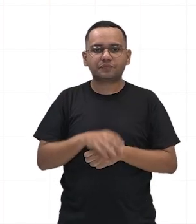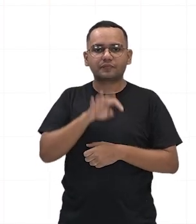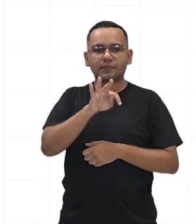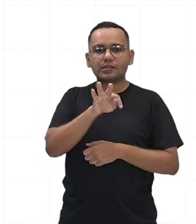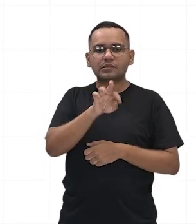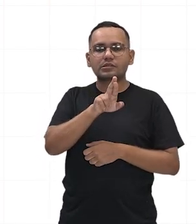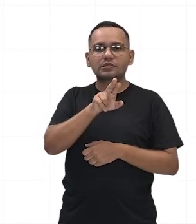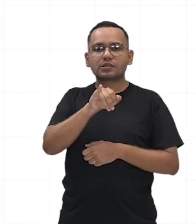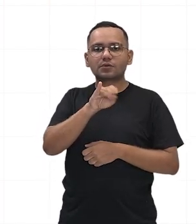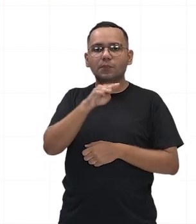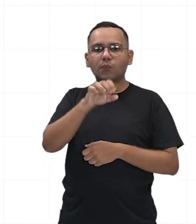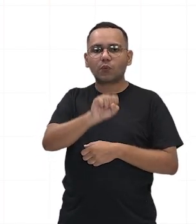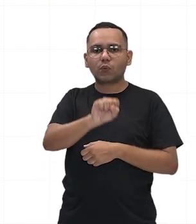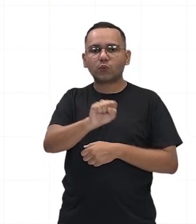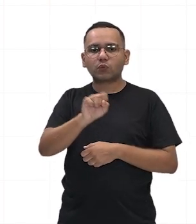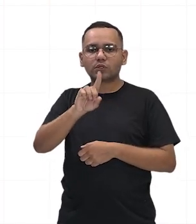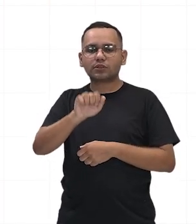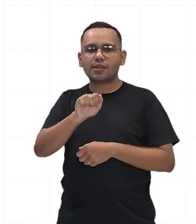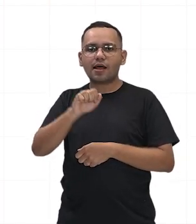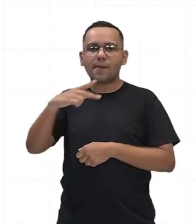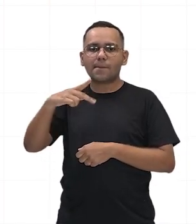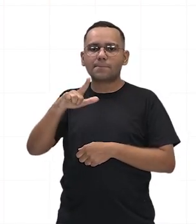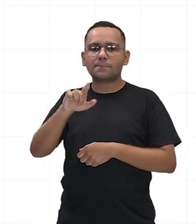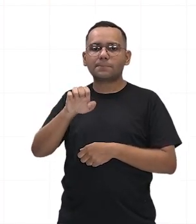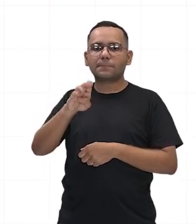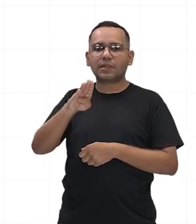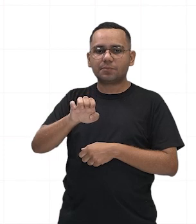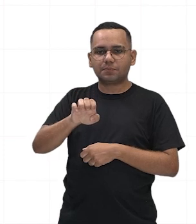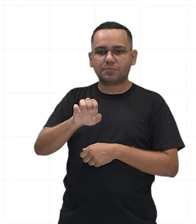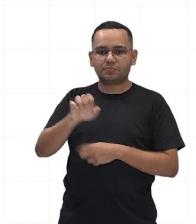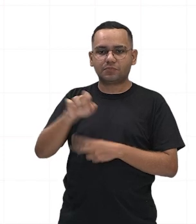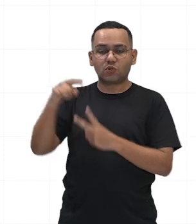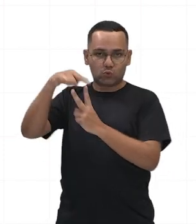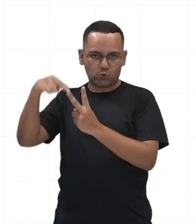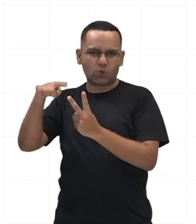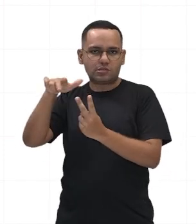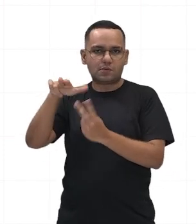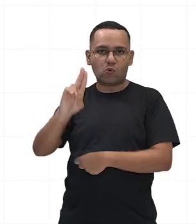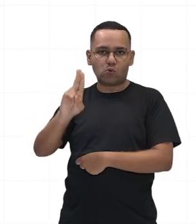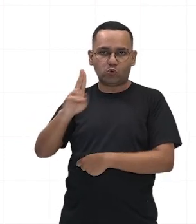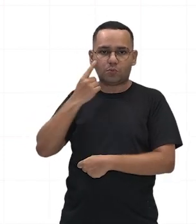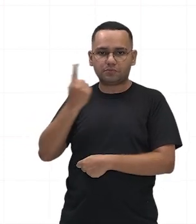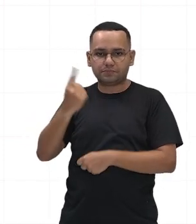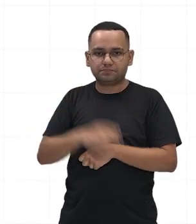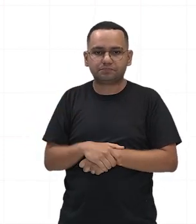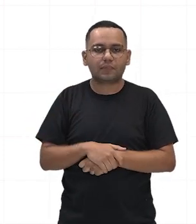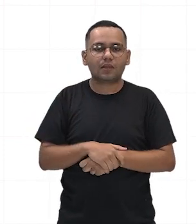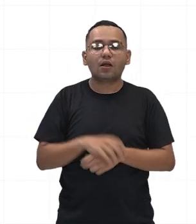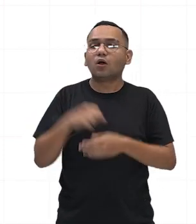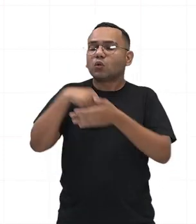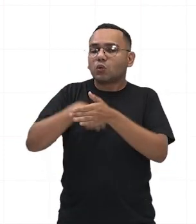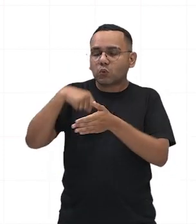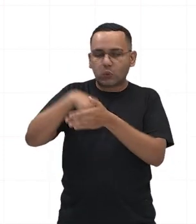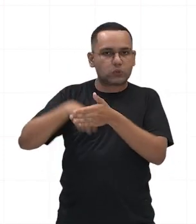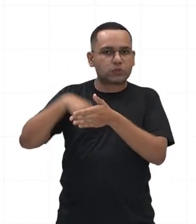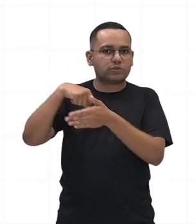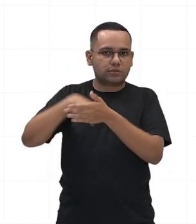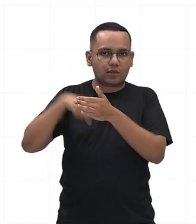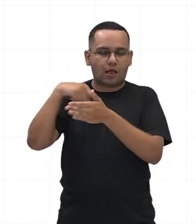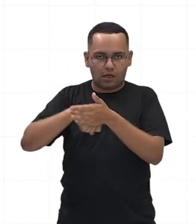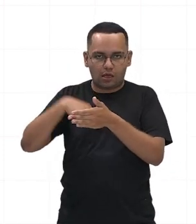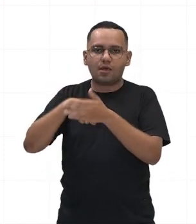Os dois irmãos aí, Craco, Tibério e Caio, na reforma agrária. Eles vão lutar pela reforma agrária, esses dois